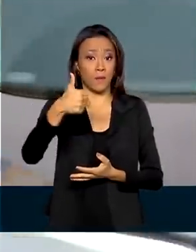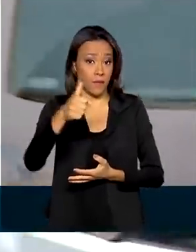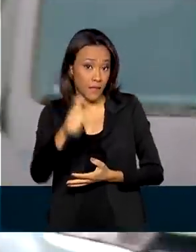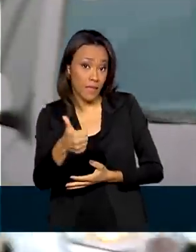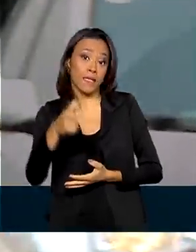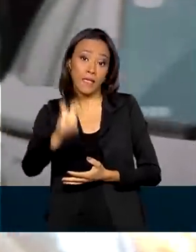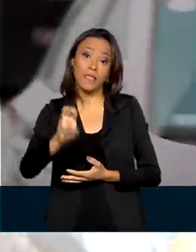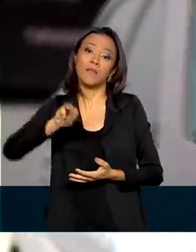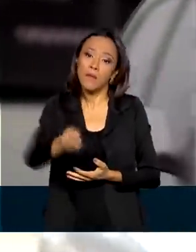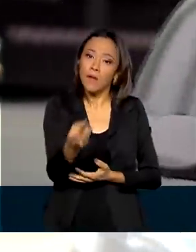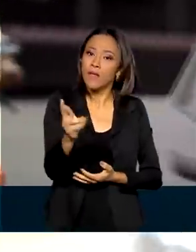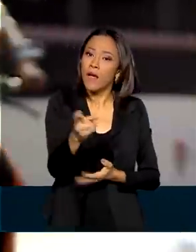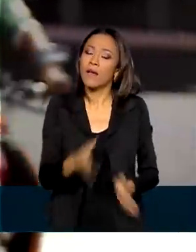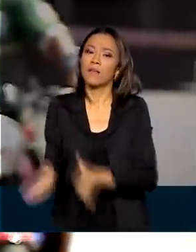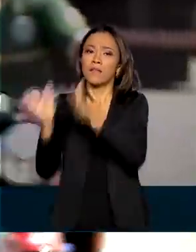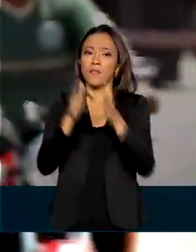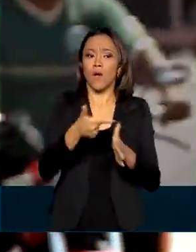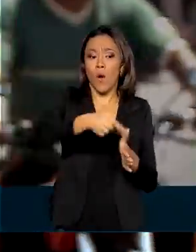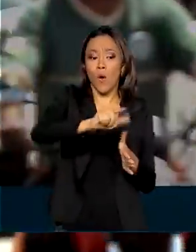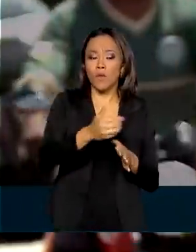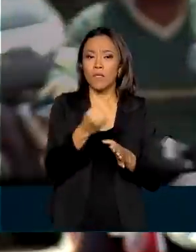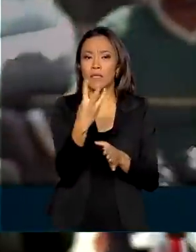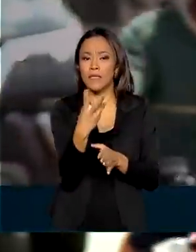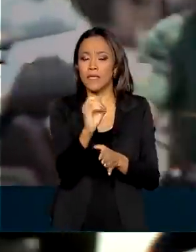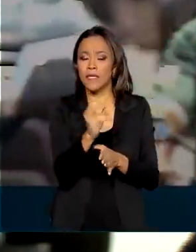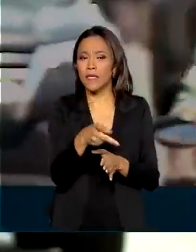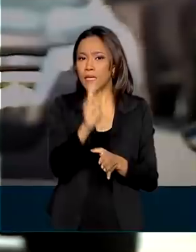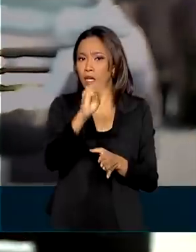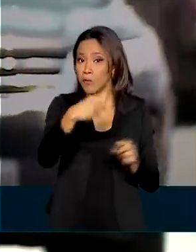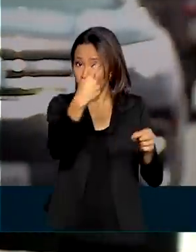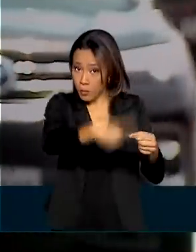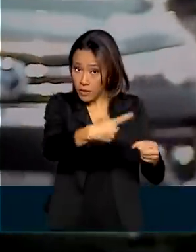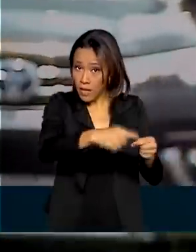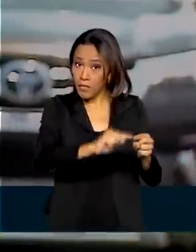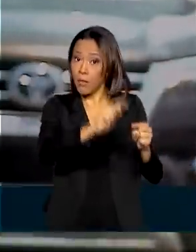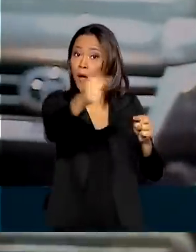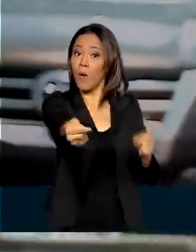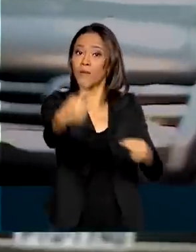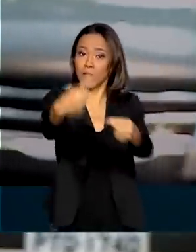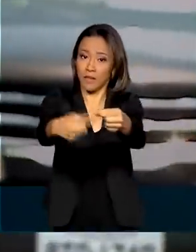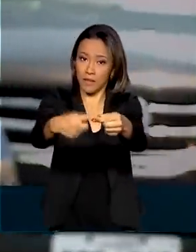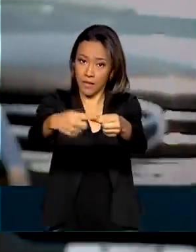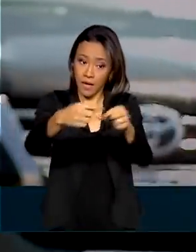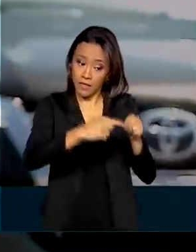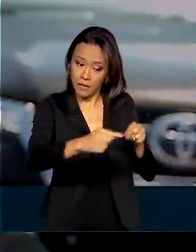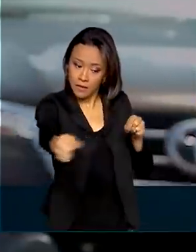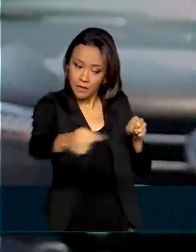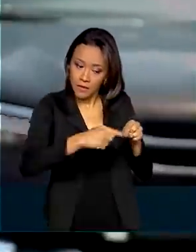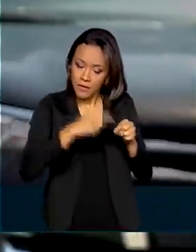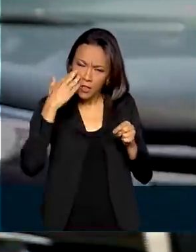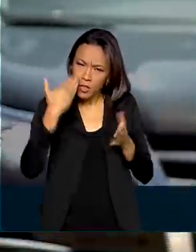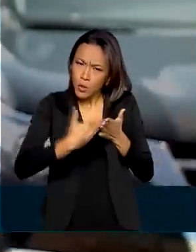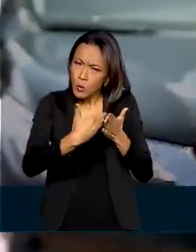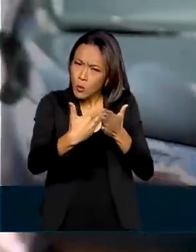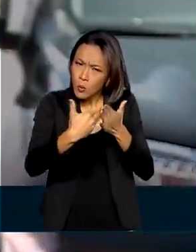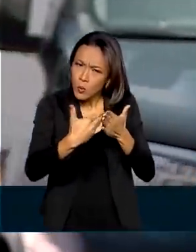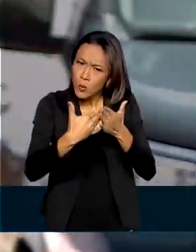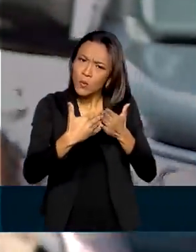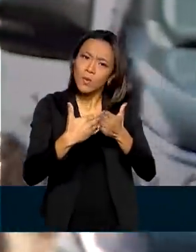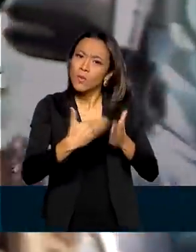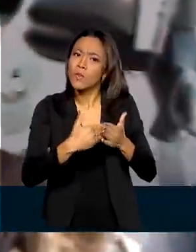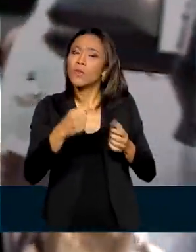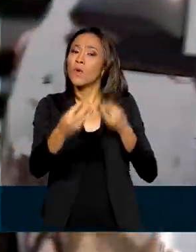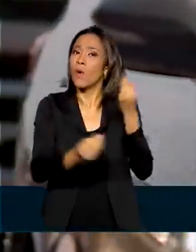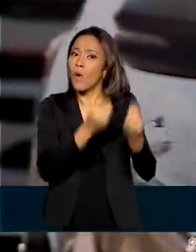Já a duplicação de cerca de 30 quilômetros entre Outeiro e Miranda do Norte depende de estudos sobre o impacto em comunidades